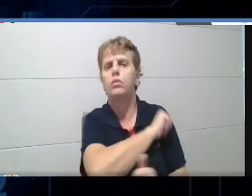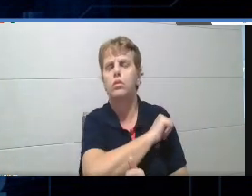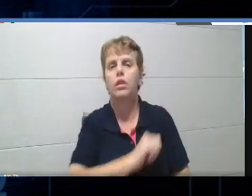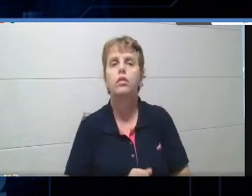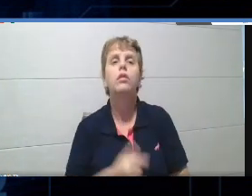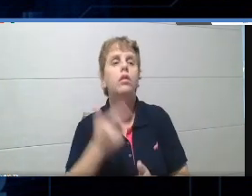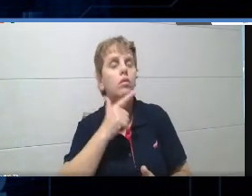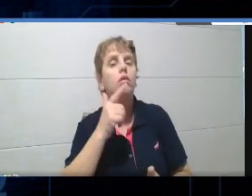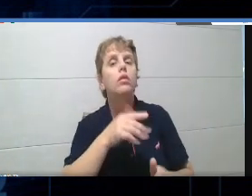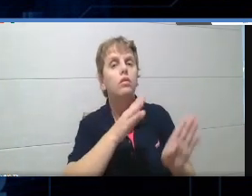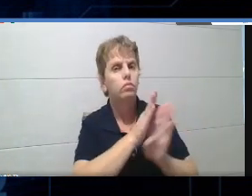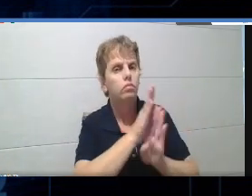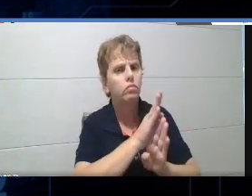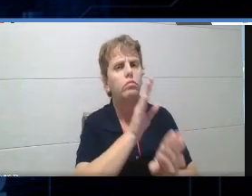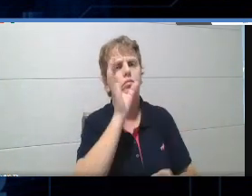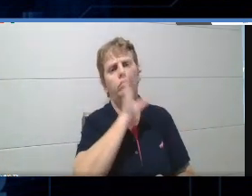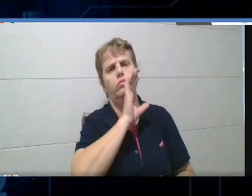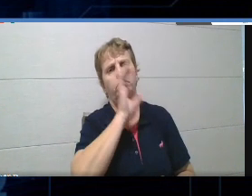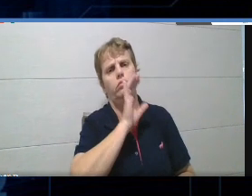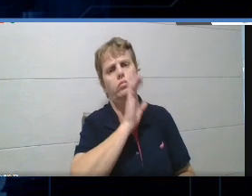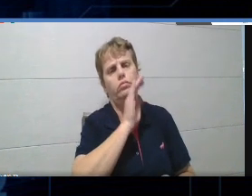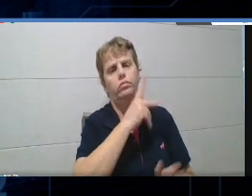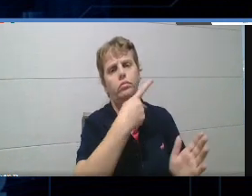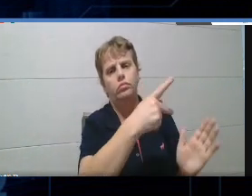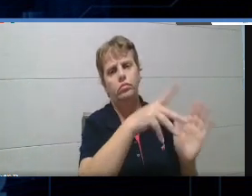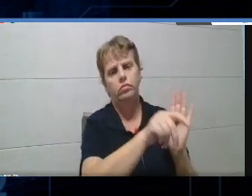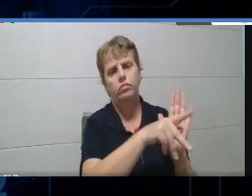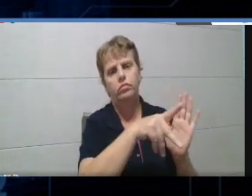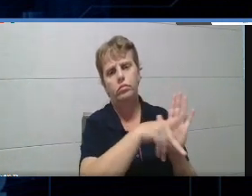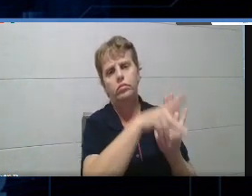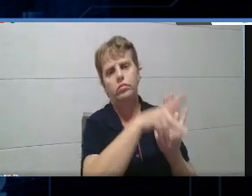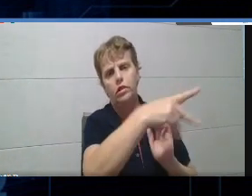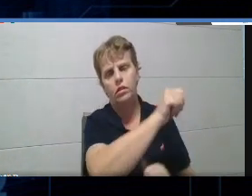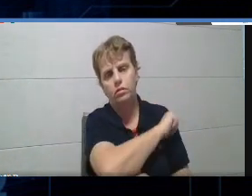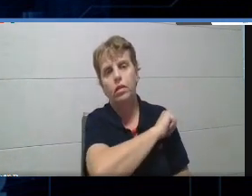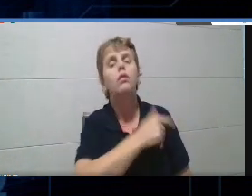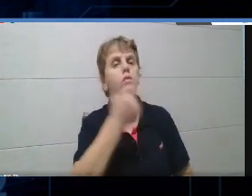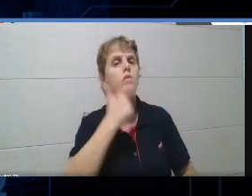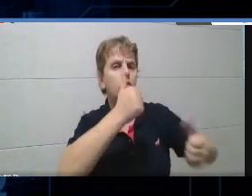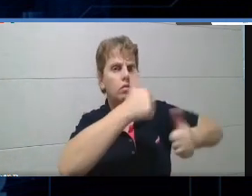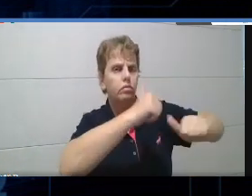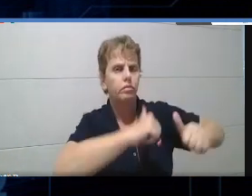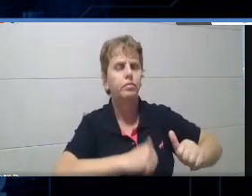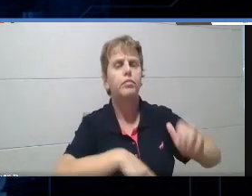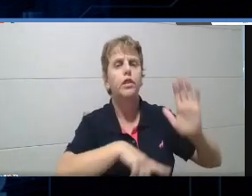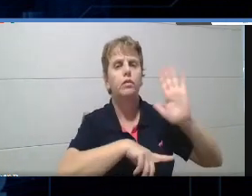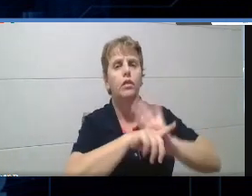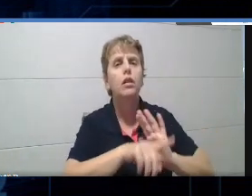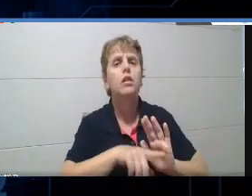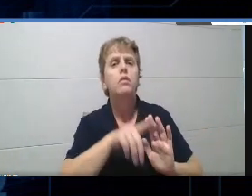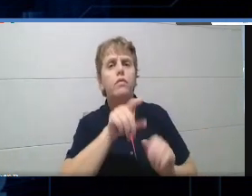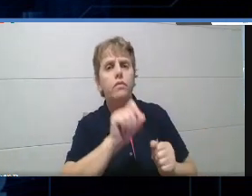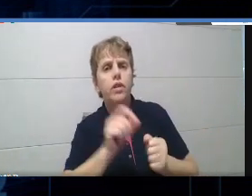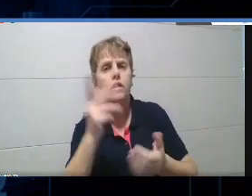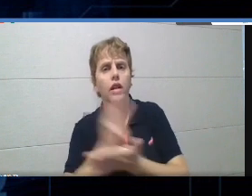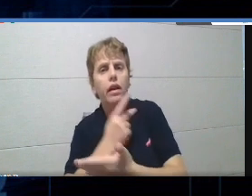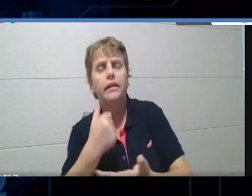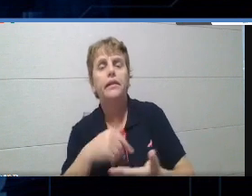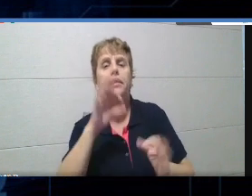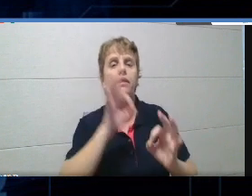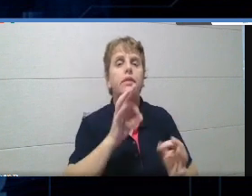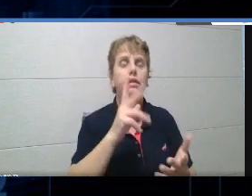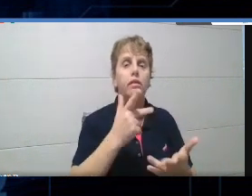feedback bem mais rápido para ele, tá? Posso estar analisando as questões que eles erraram, as questões que eles acertaram, tá?